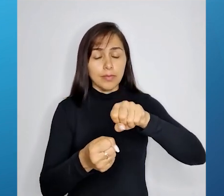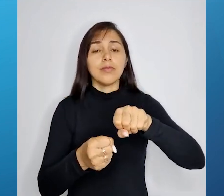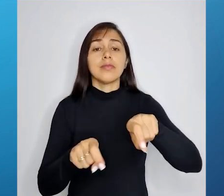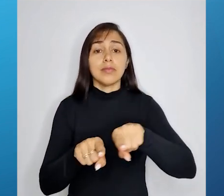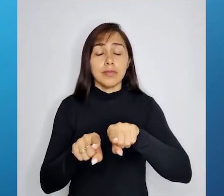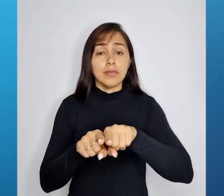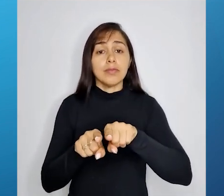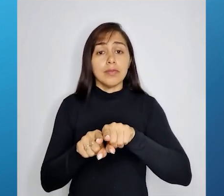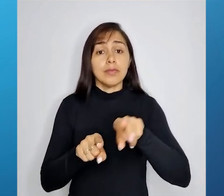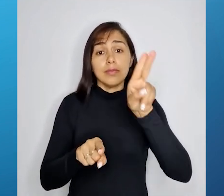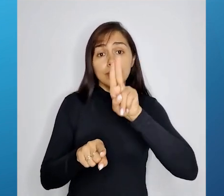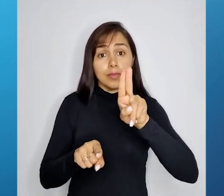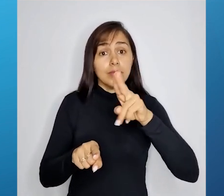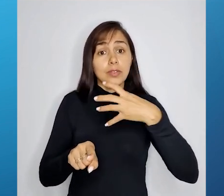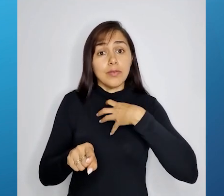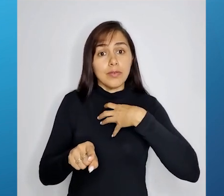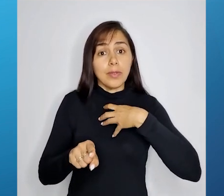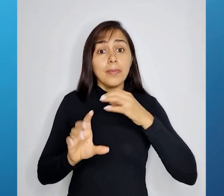autorizada.